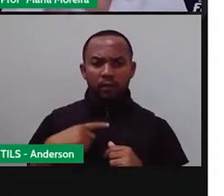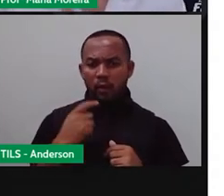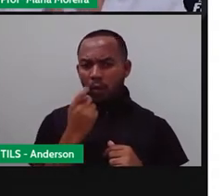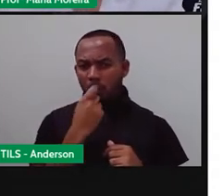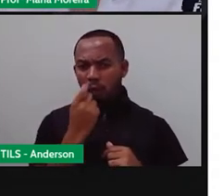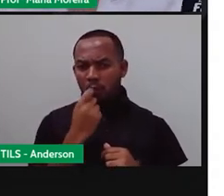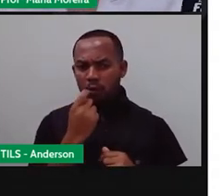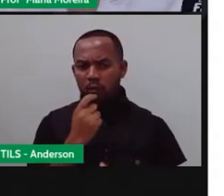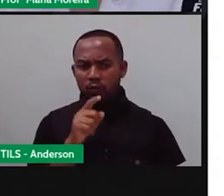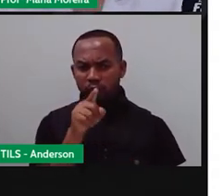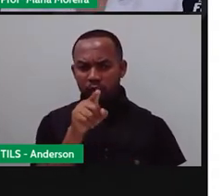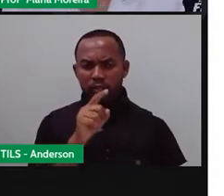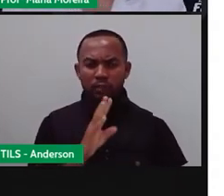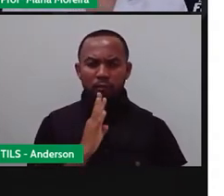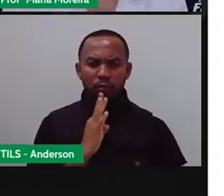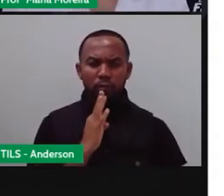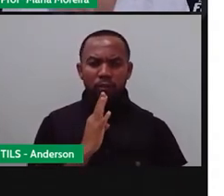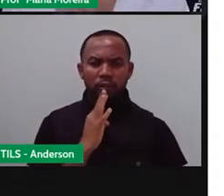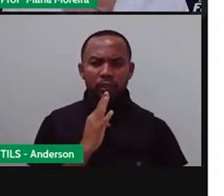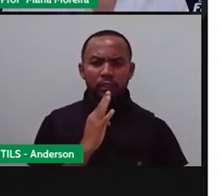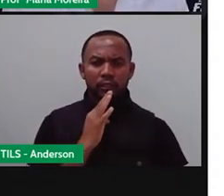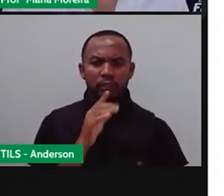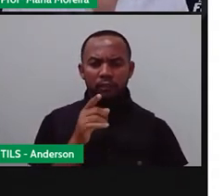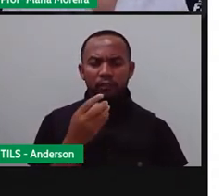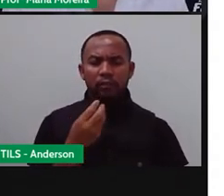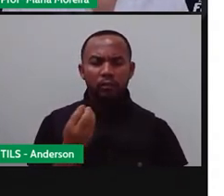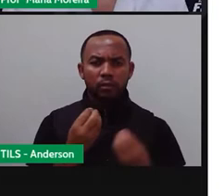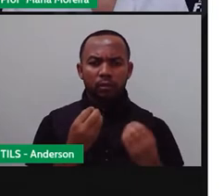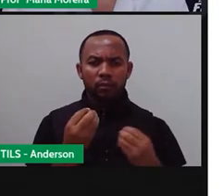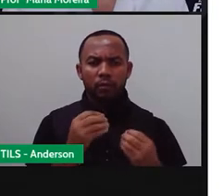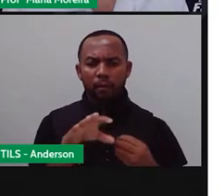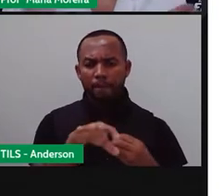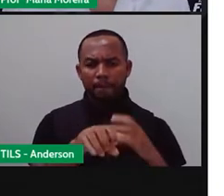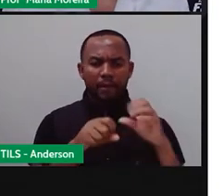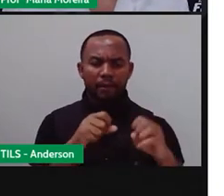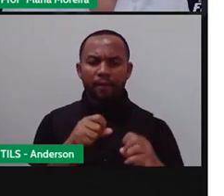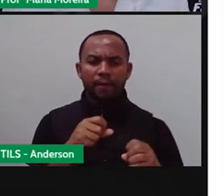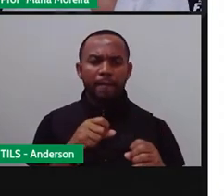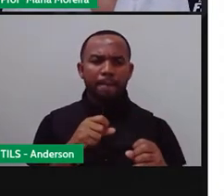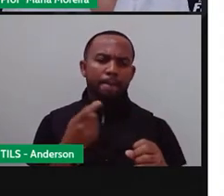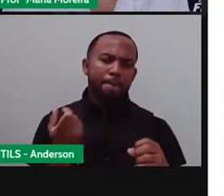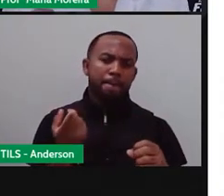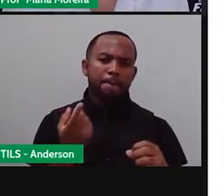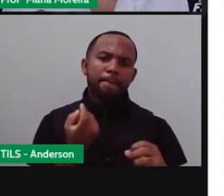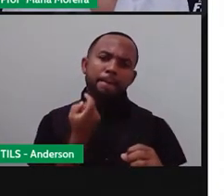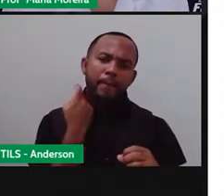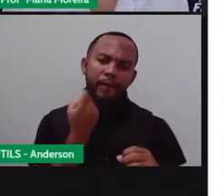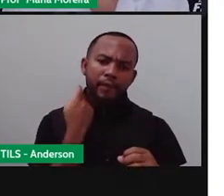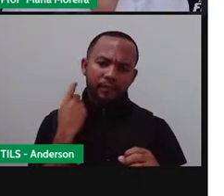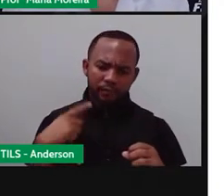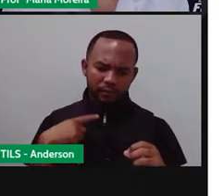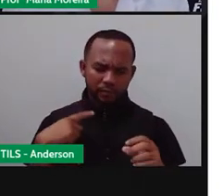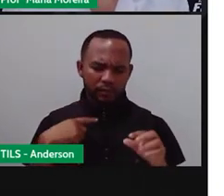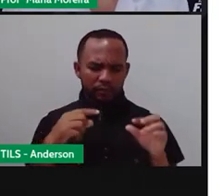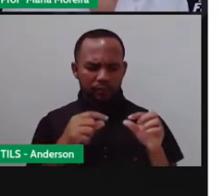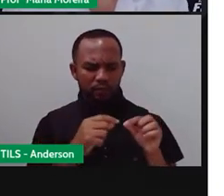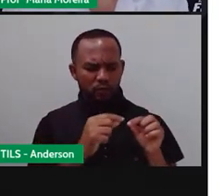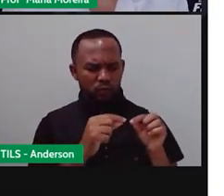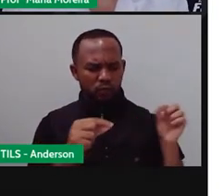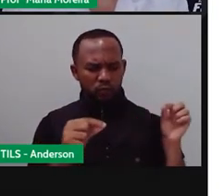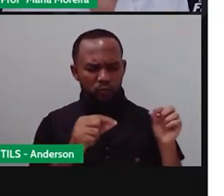isso? A gente vê ali o osso da galinha e tal, a gente pega alguns peixes, a gente vê lá a espinha. Mas existe o quê? O esqueleto